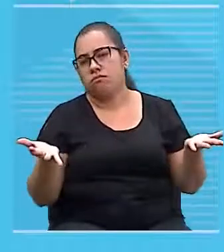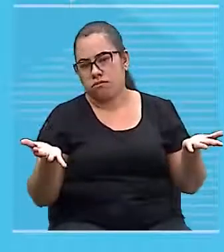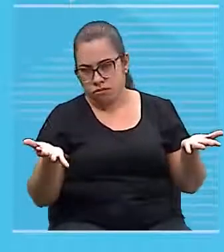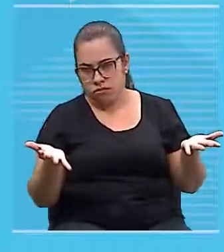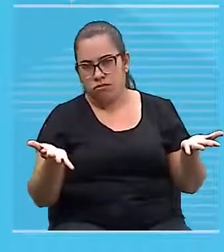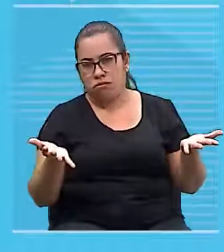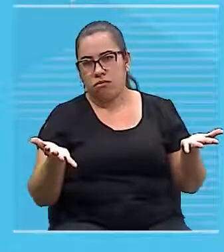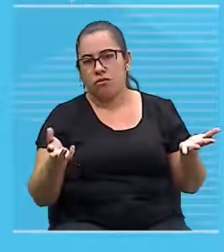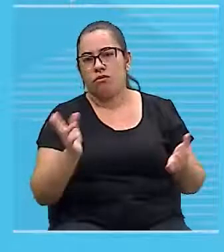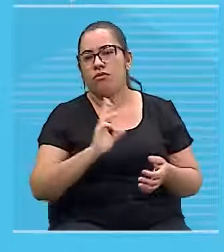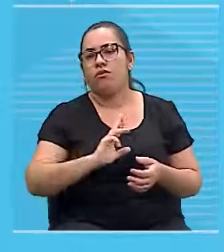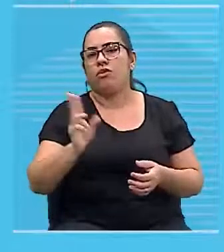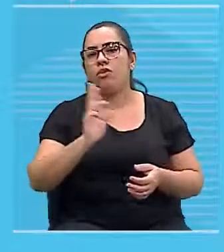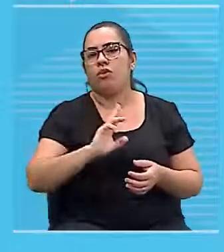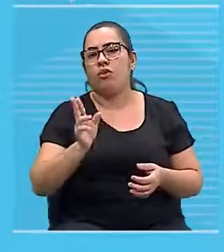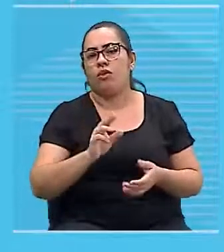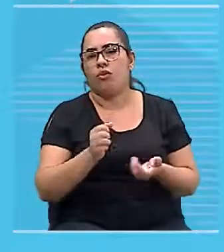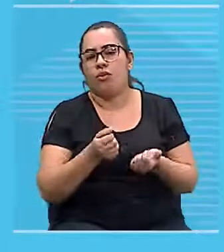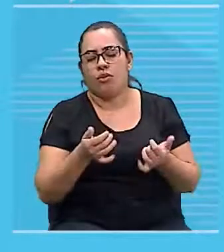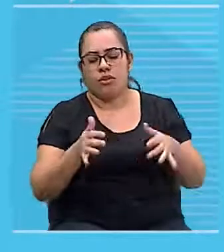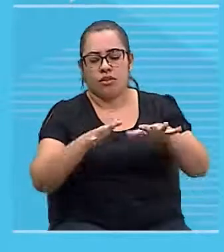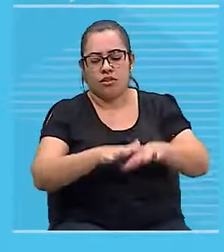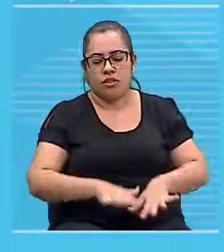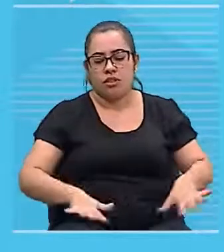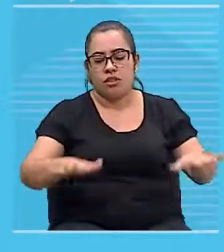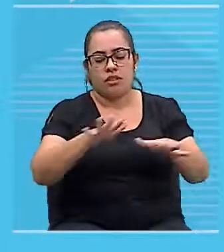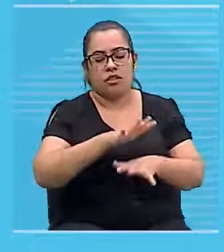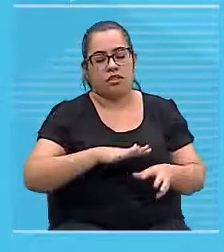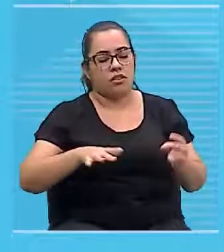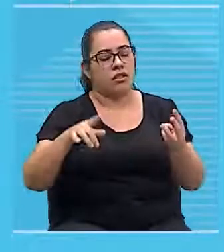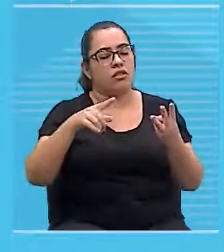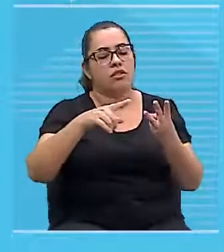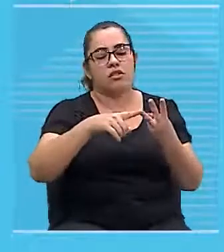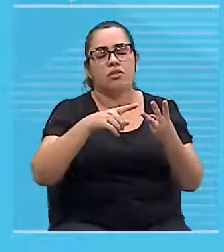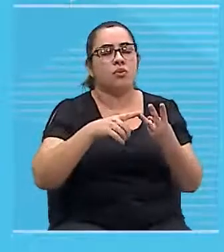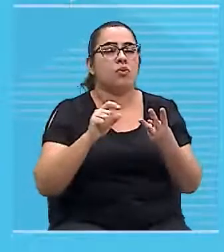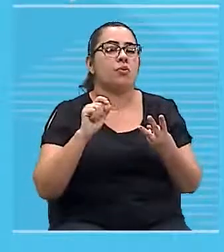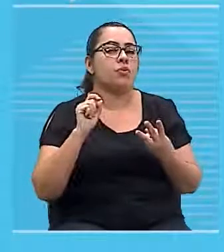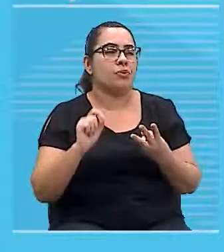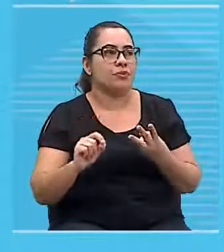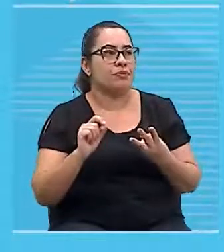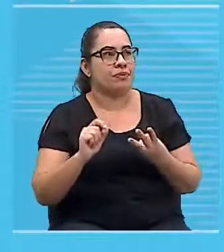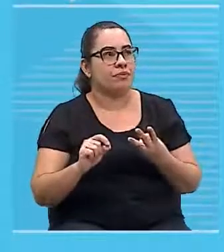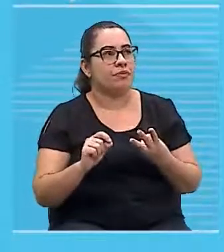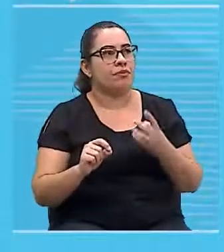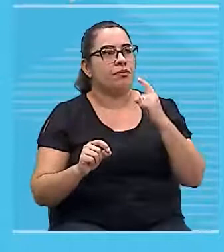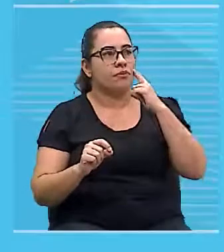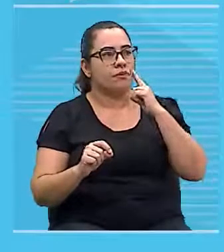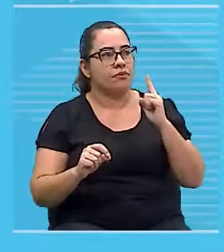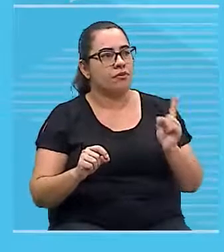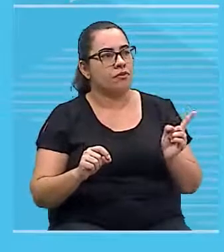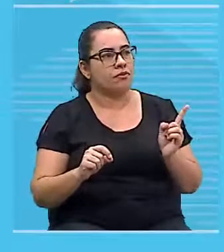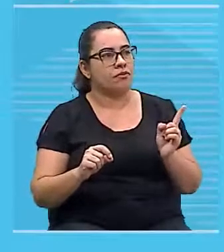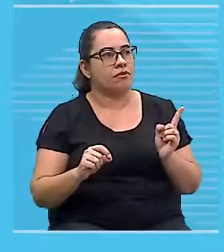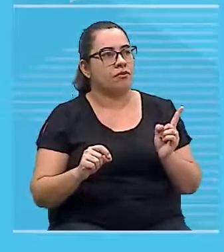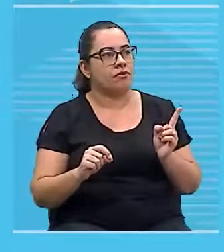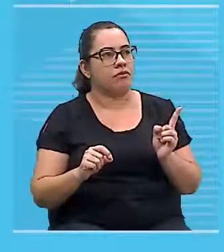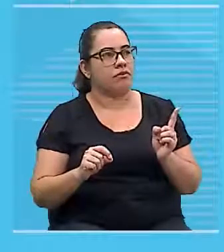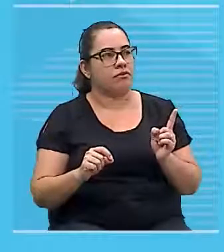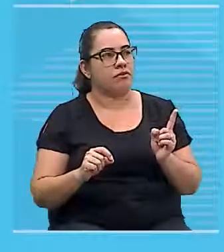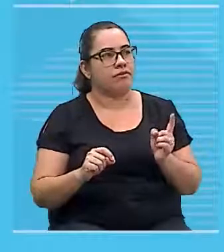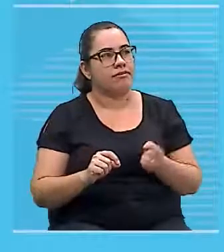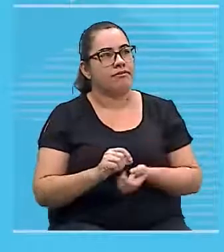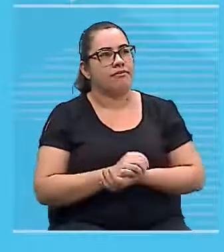A gente chama esse meio, essa grandeza que representa o meio, de permeabilidade